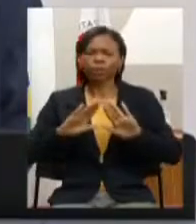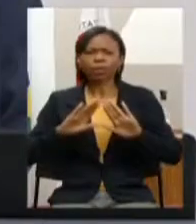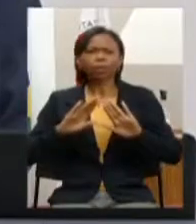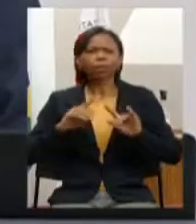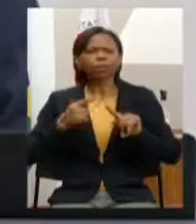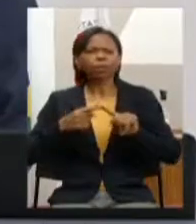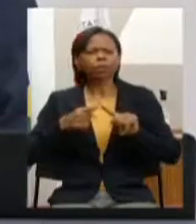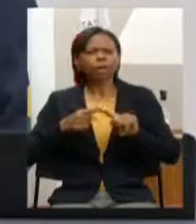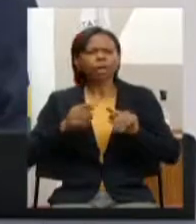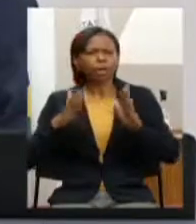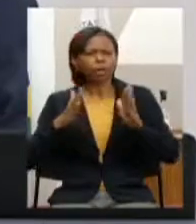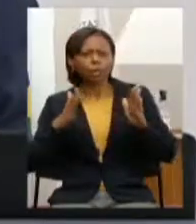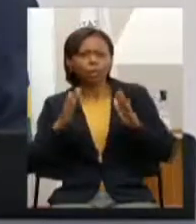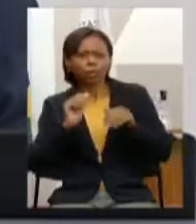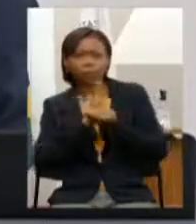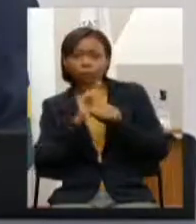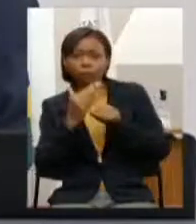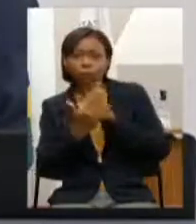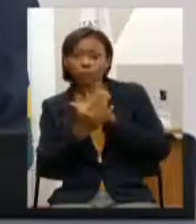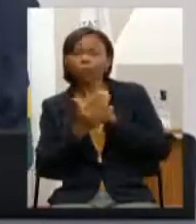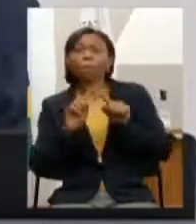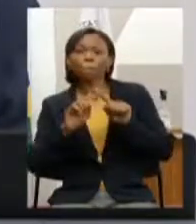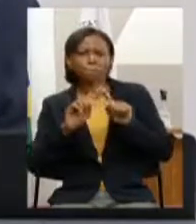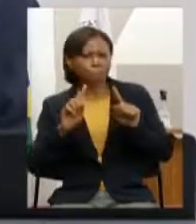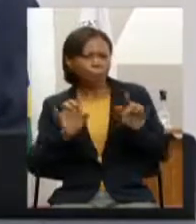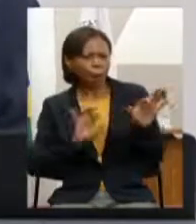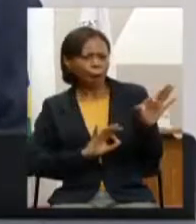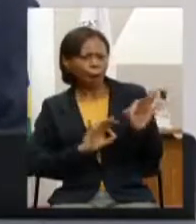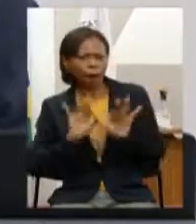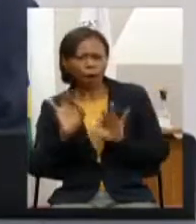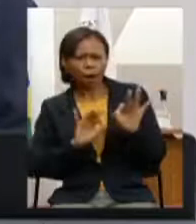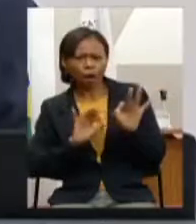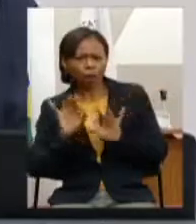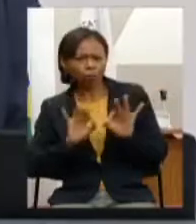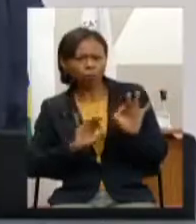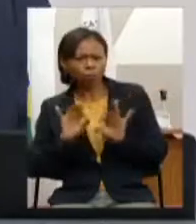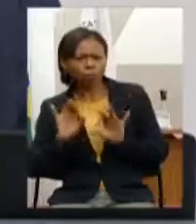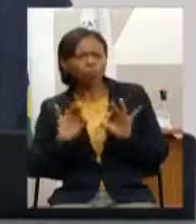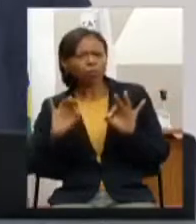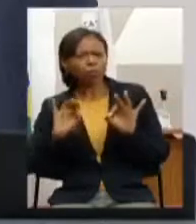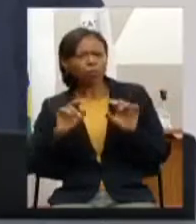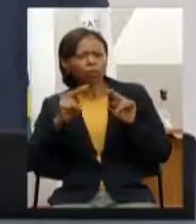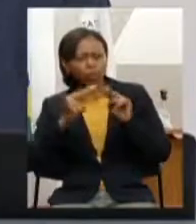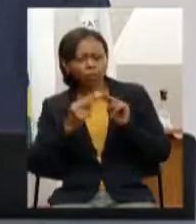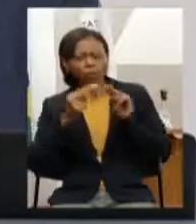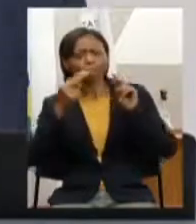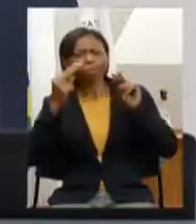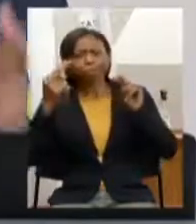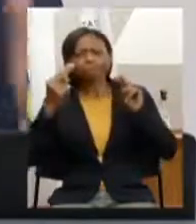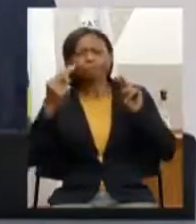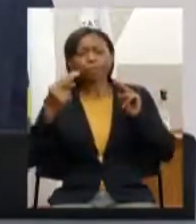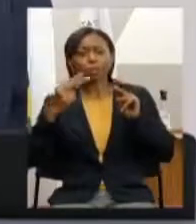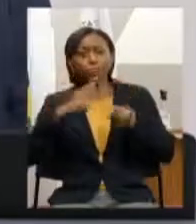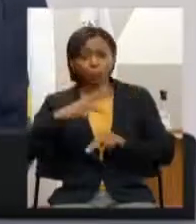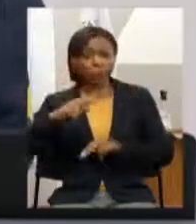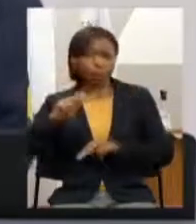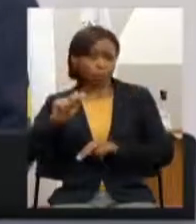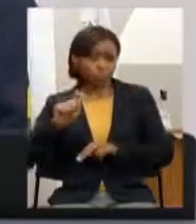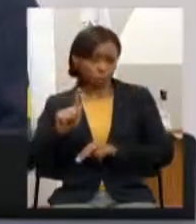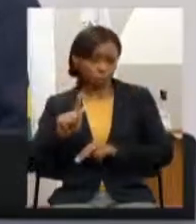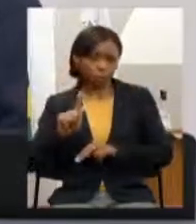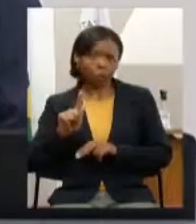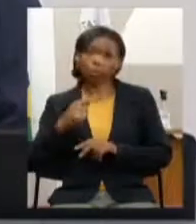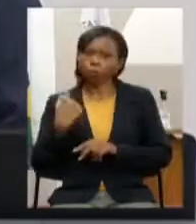pandemia ter desenvolvido esta modalidade de participação popular que vai nos ajudar muito